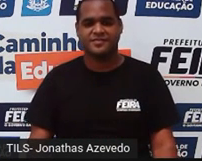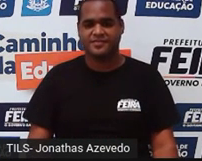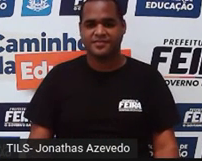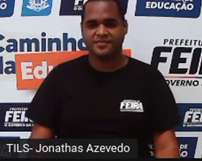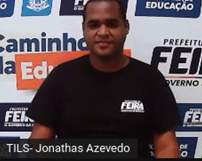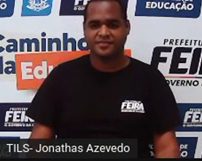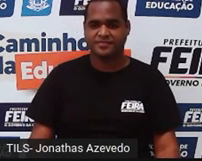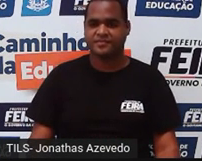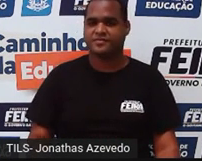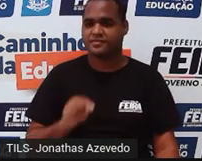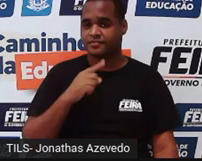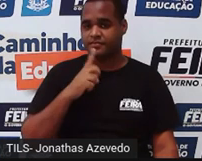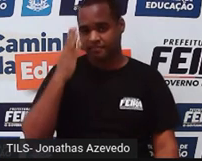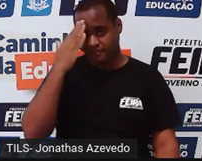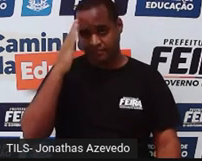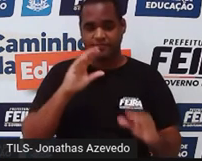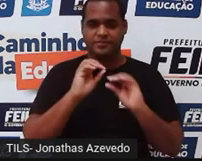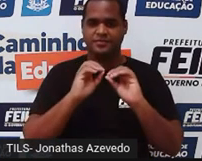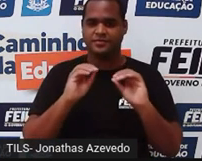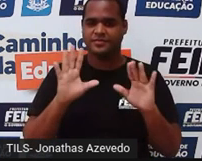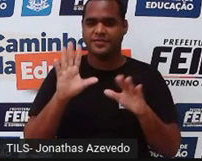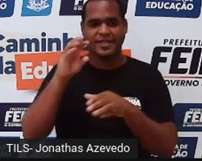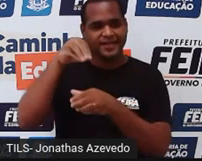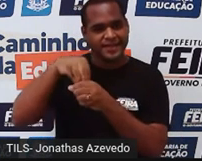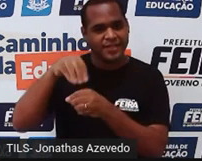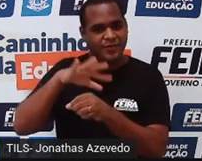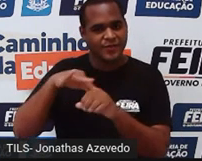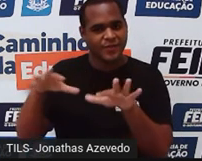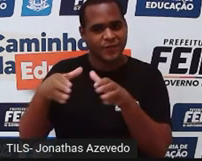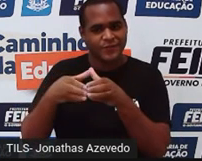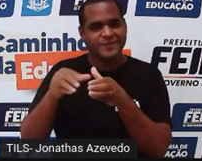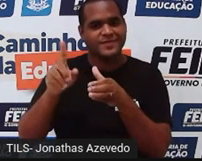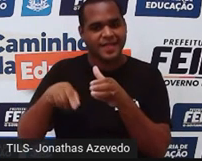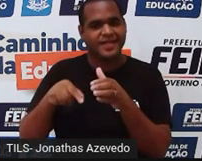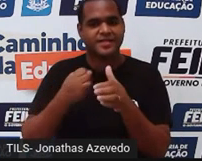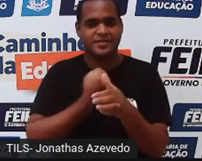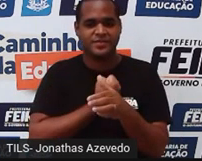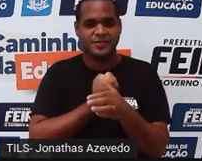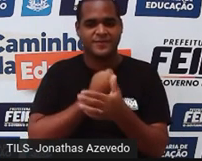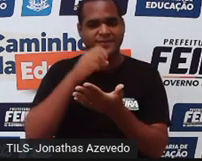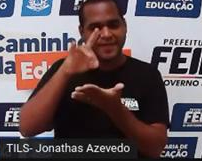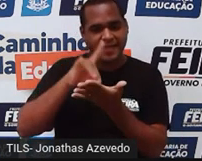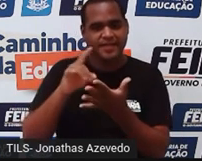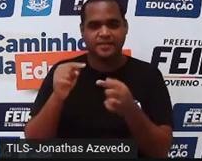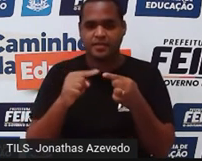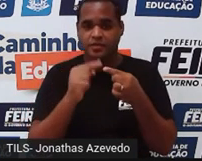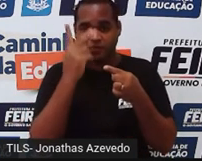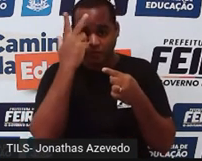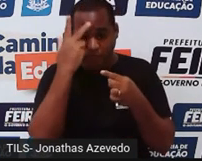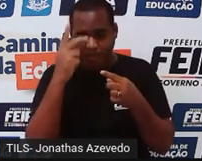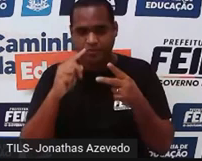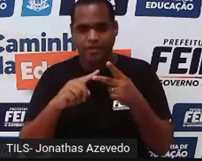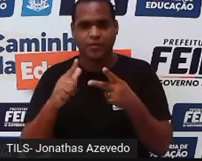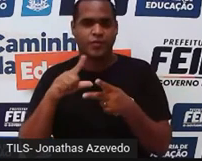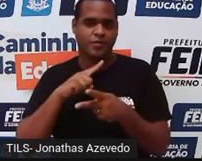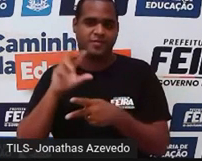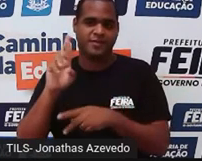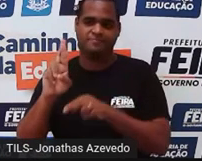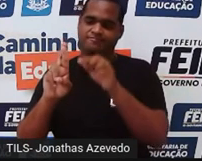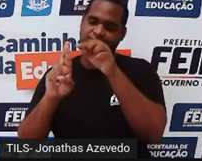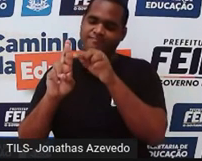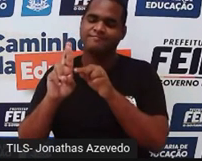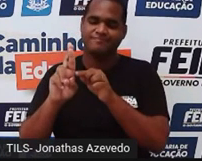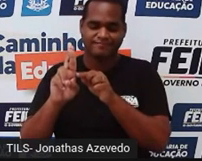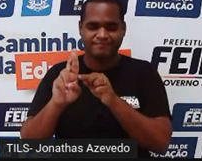a gente precisa para essa aula é entender que dentro do conjunto dos números reais tem os naturais e tem os inteiros. Logo,